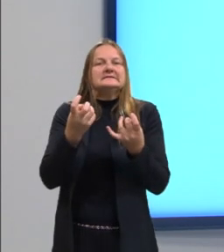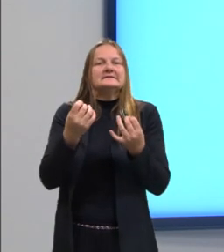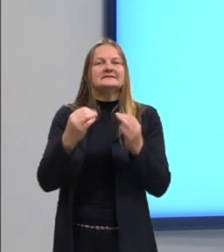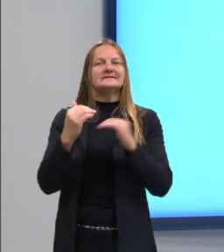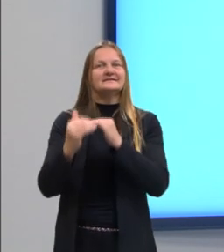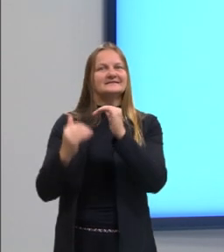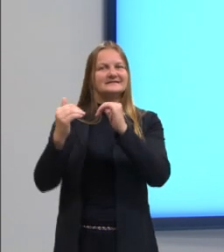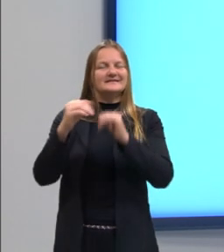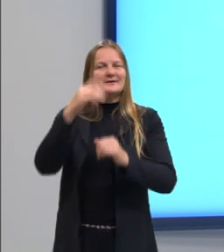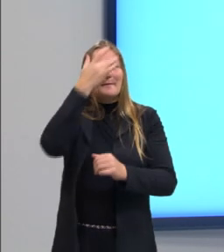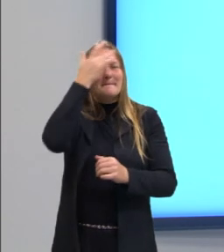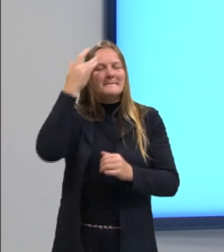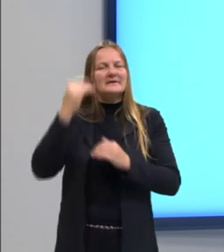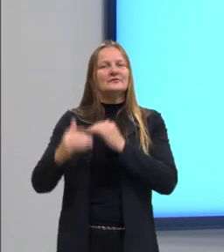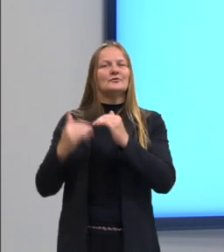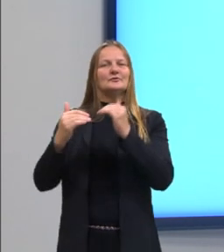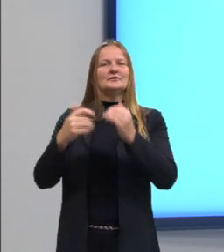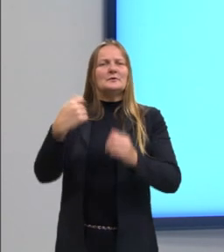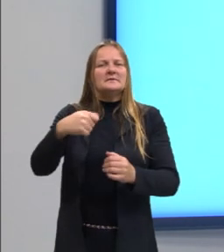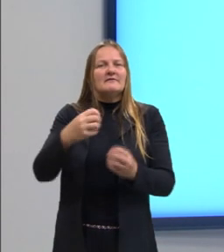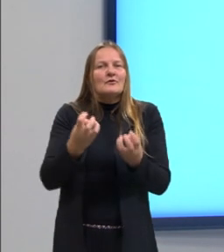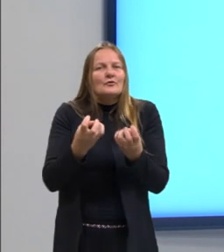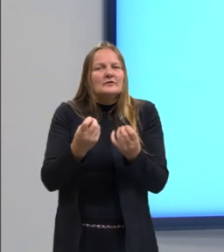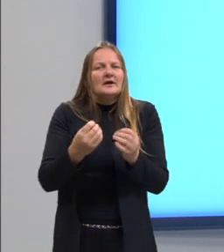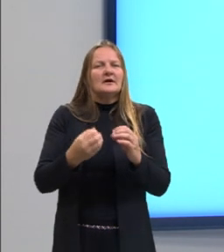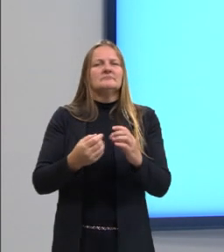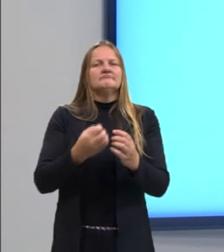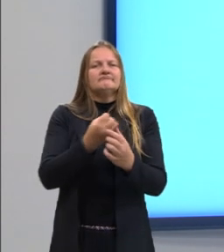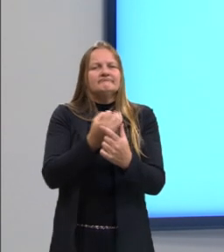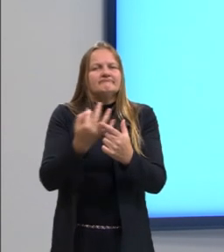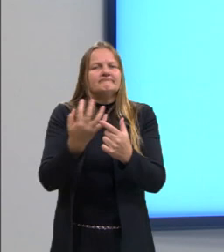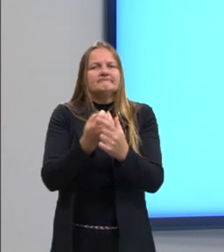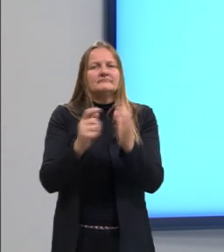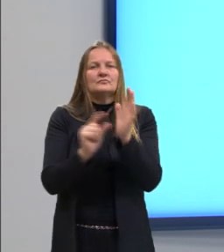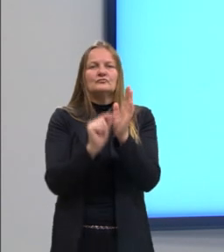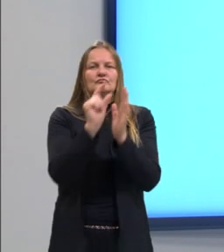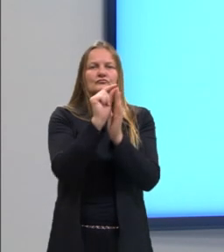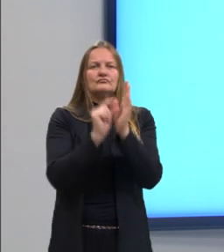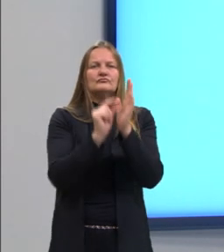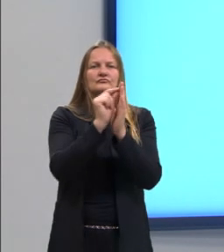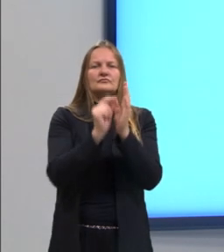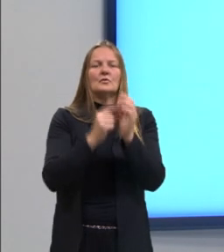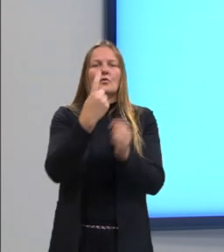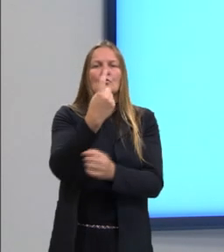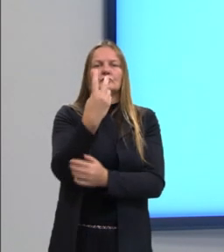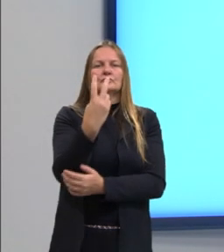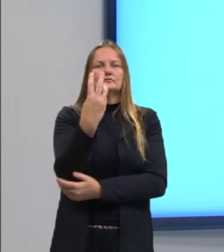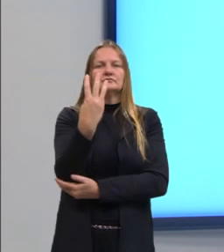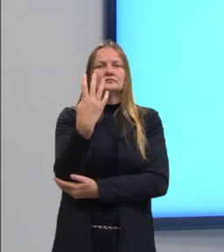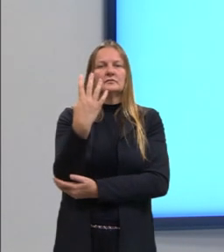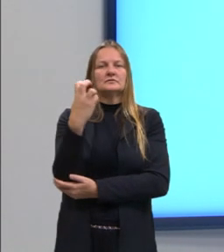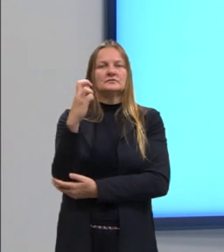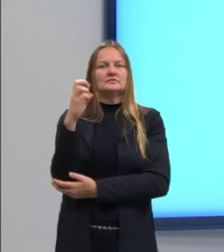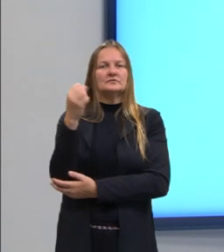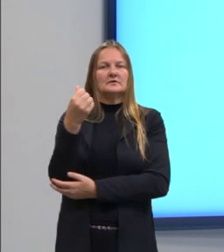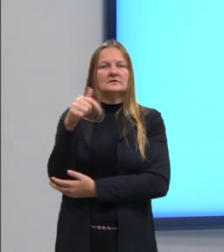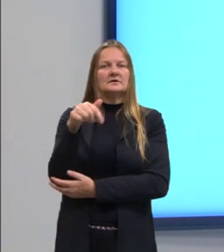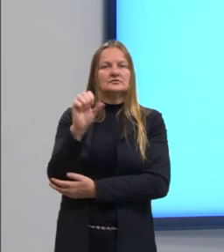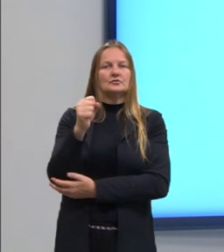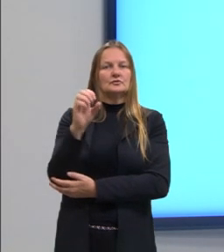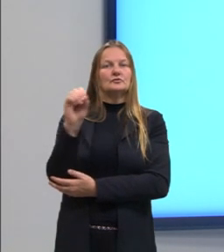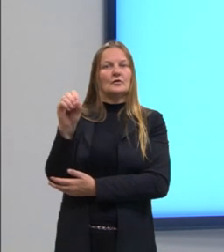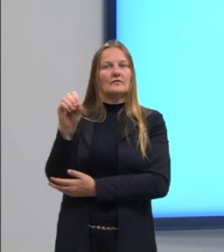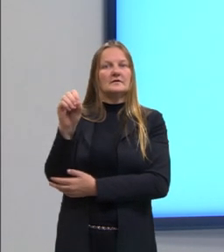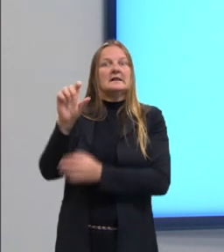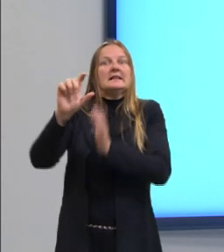evolução do homem, sobre a questão da necessidade de usar os algarismos, né, um, dois, três, quatro, cinco, seis, sete, oito e nove, e depois o